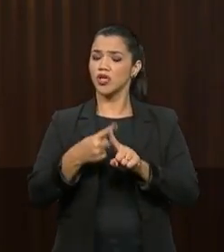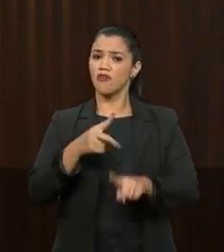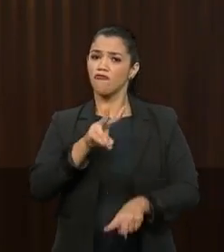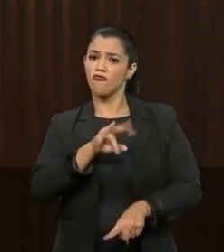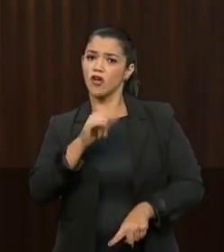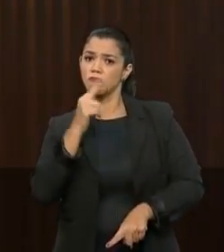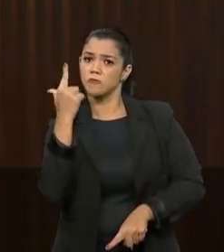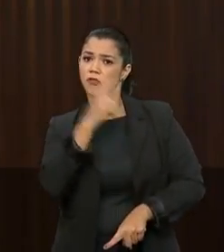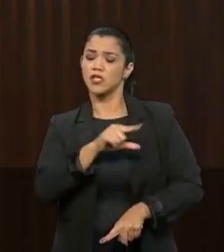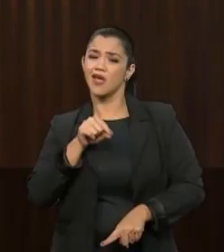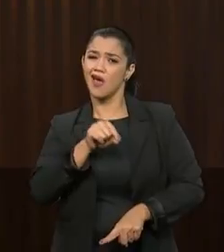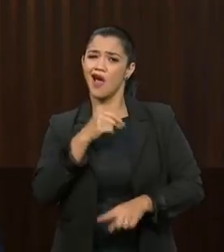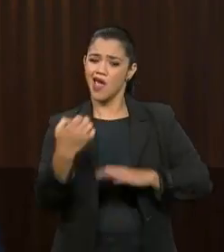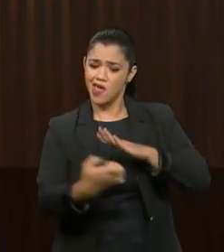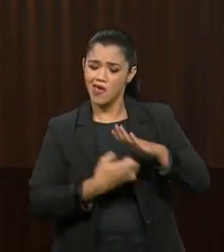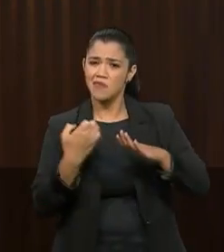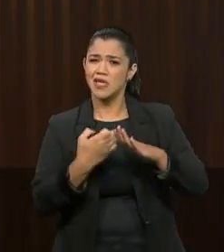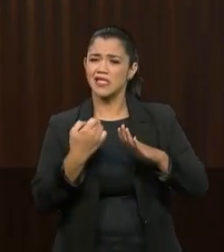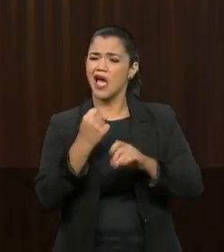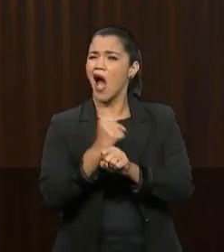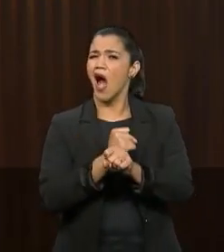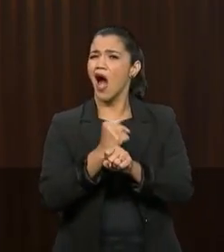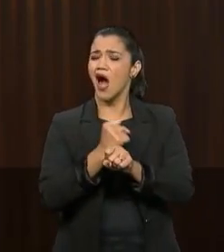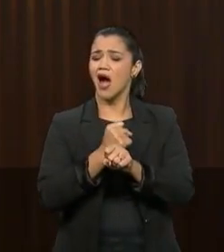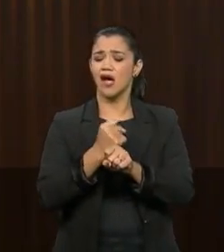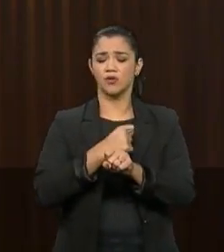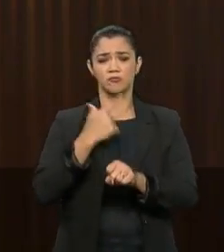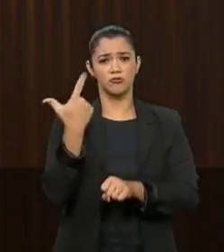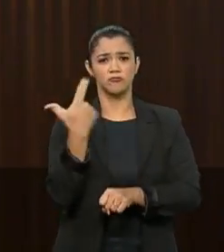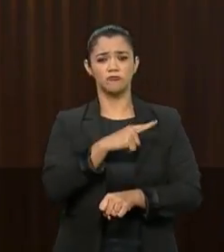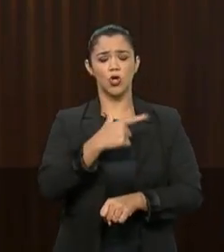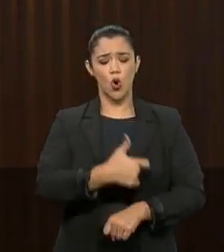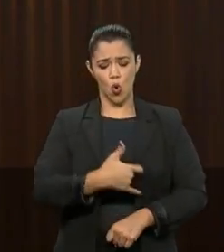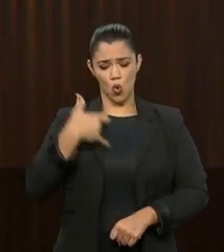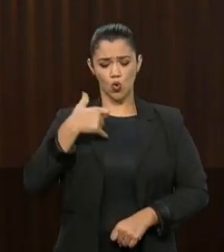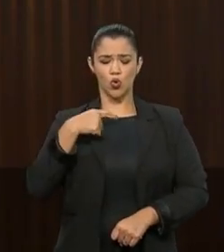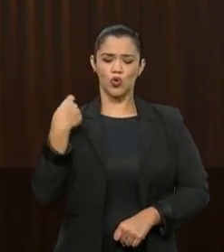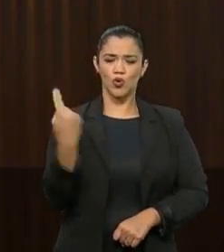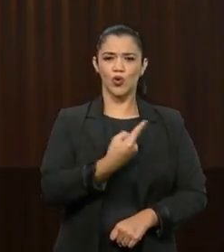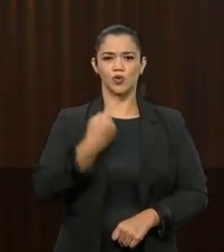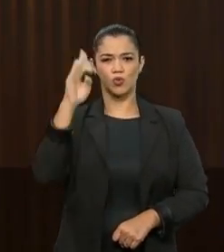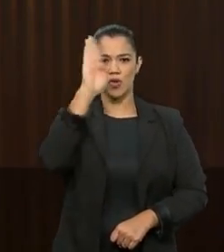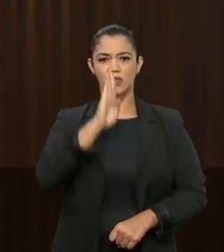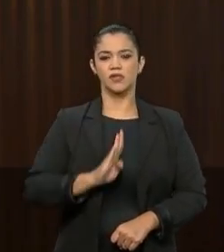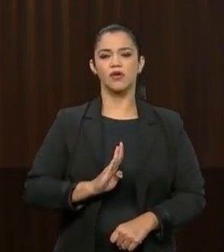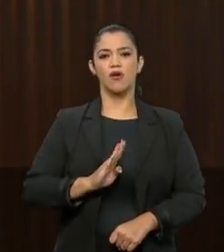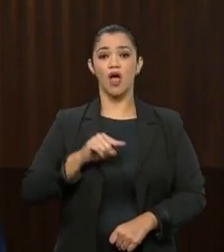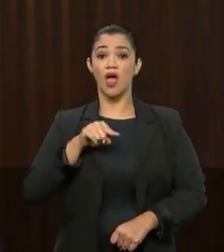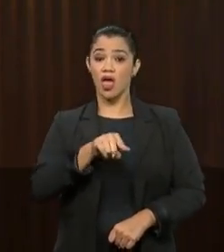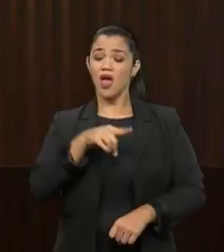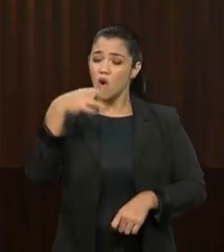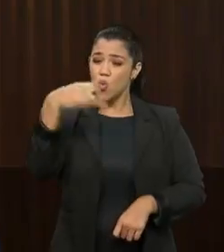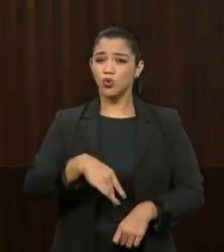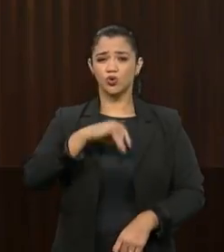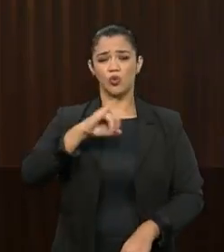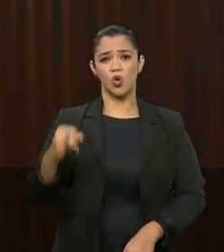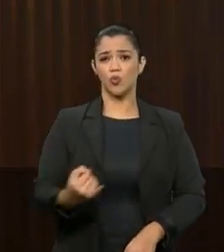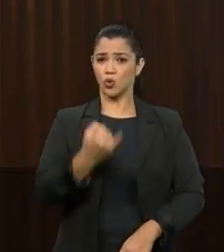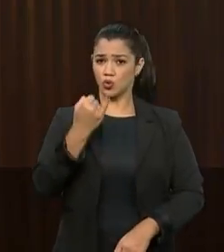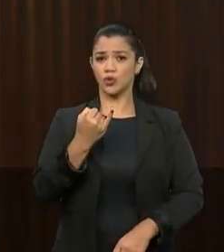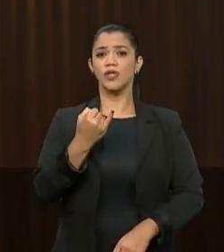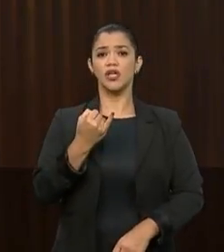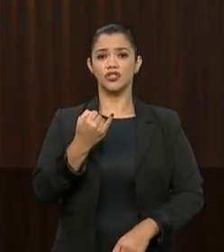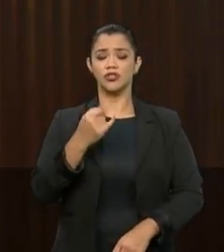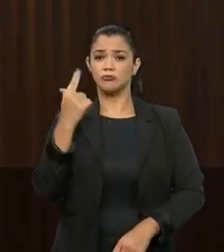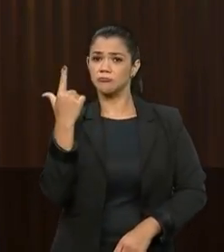manteremos essa empresa secular que tanto orgulha nossos brasileiros. Esta é a última oportunidade